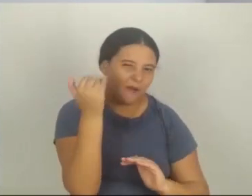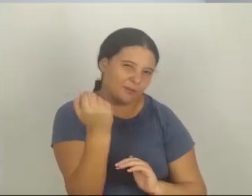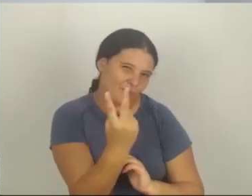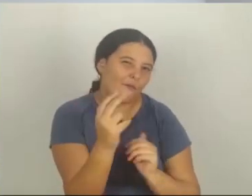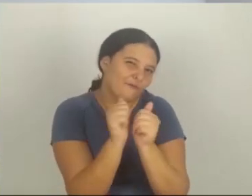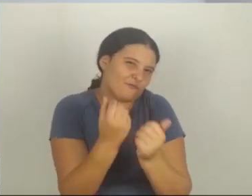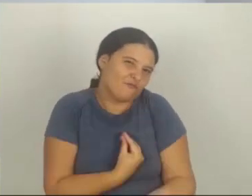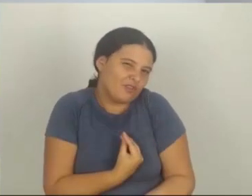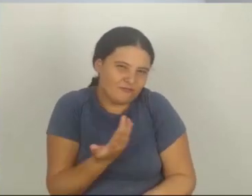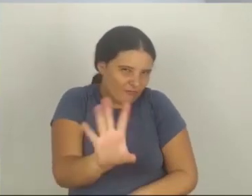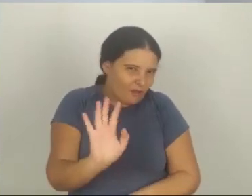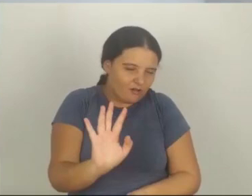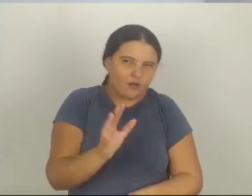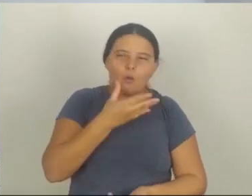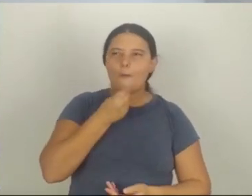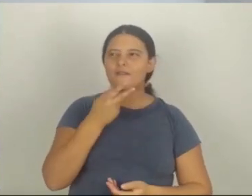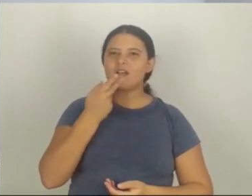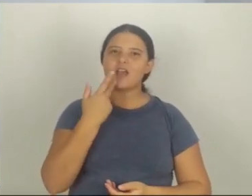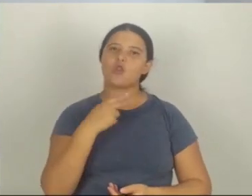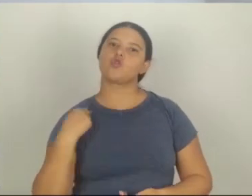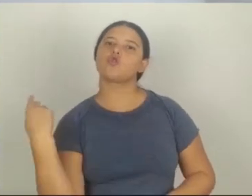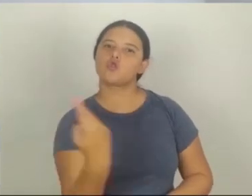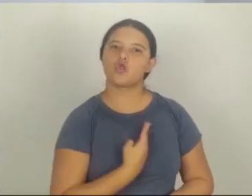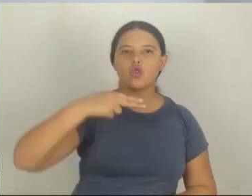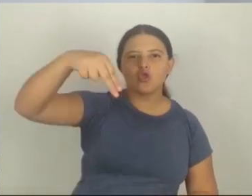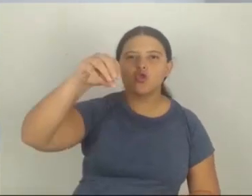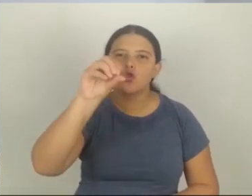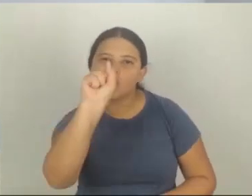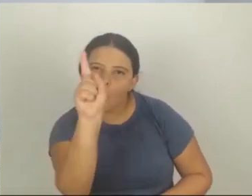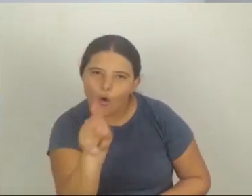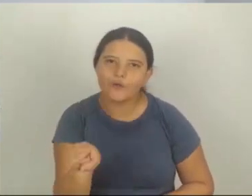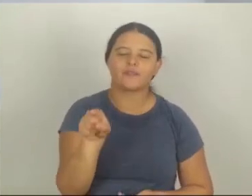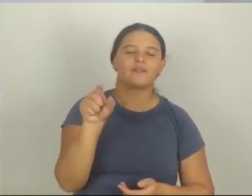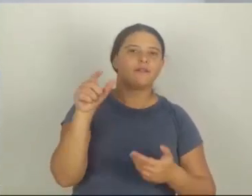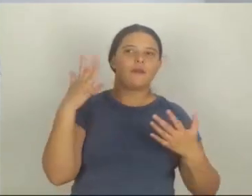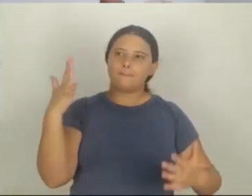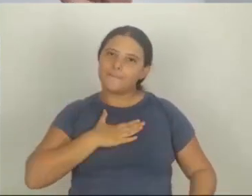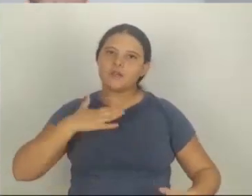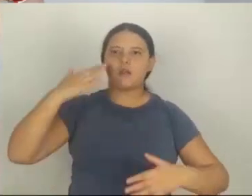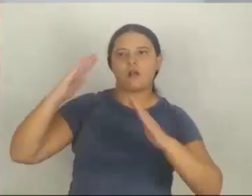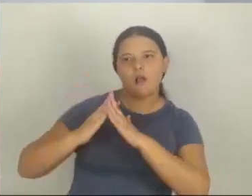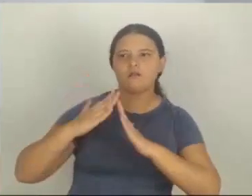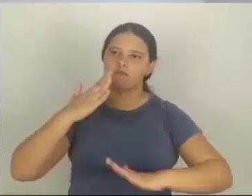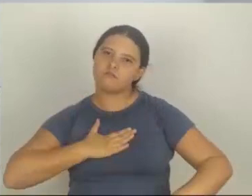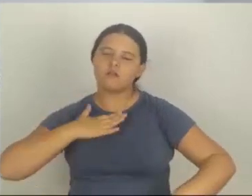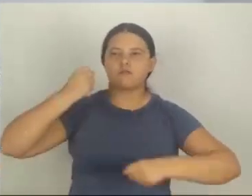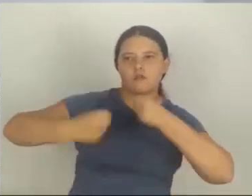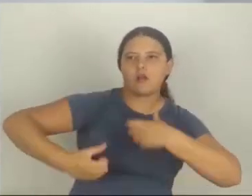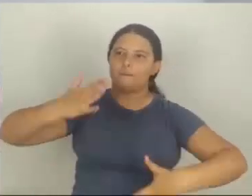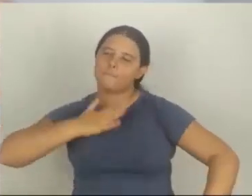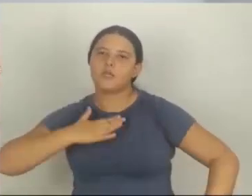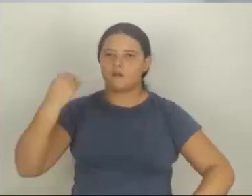a dois. Homem tem dificuldade em dizer nós. Você já reparou? É o meu carro, a minha casa, minha